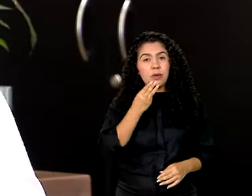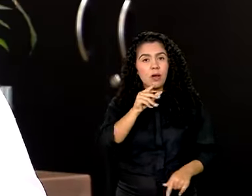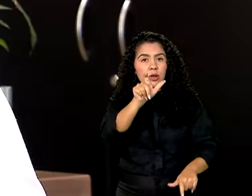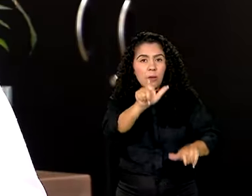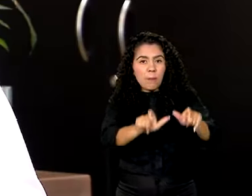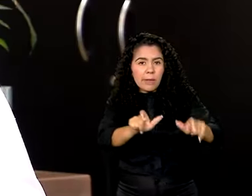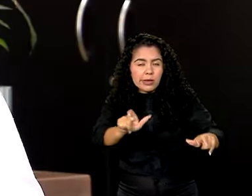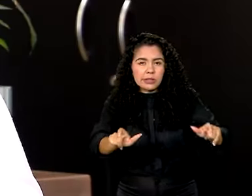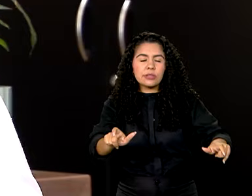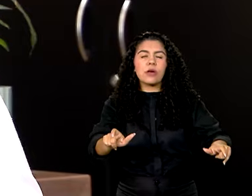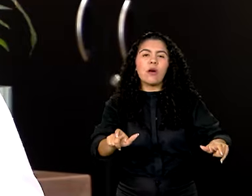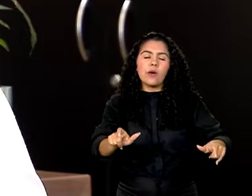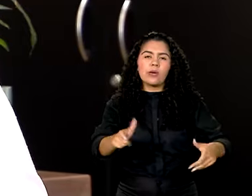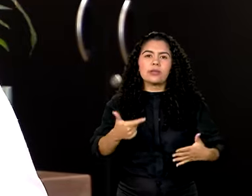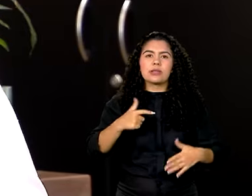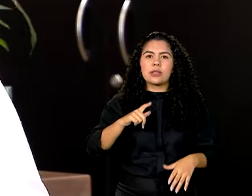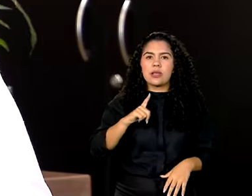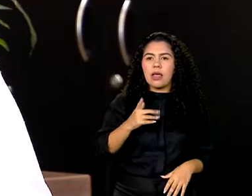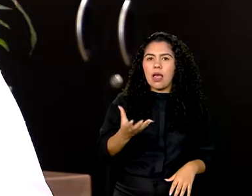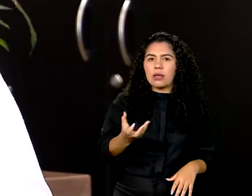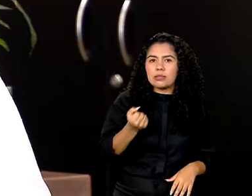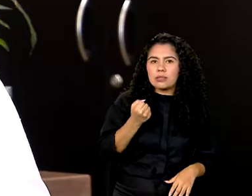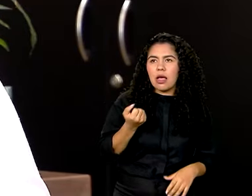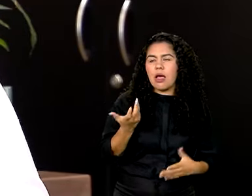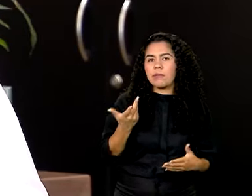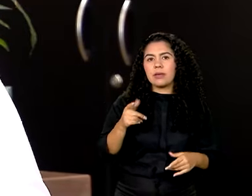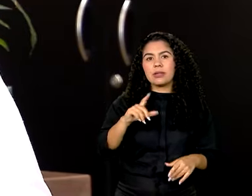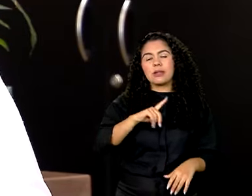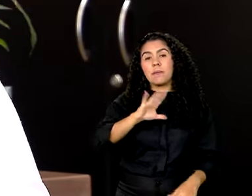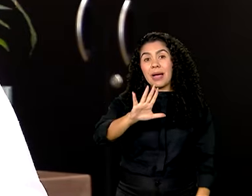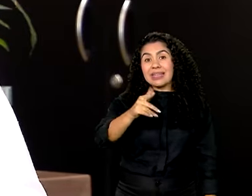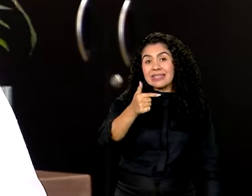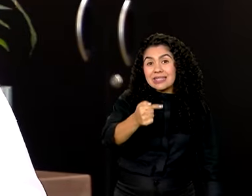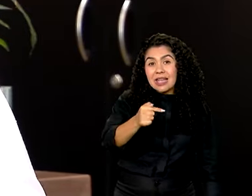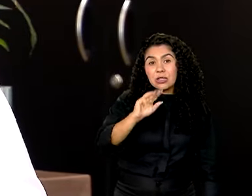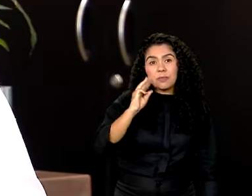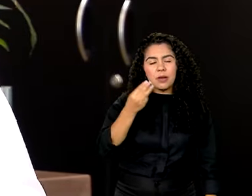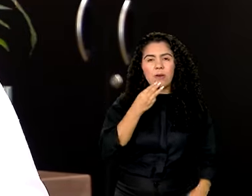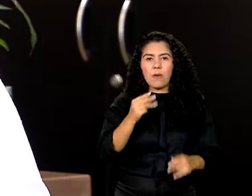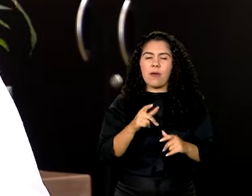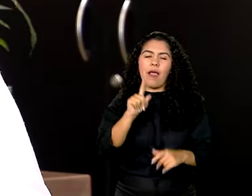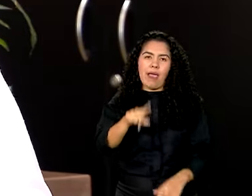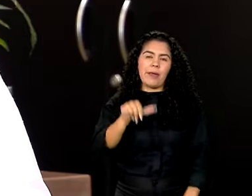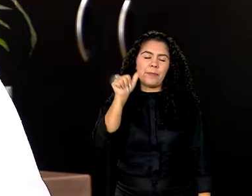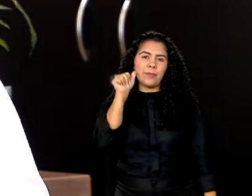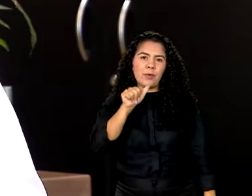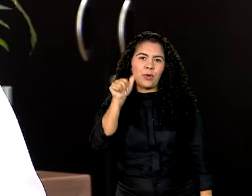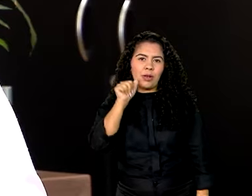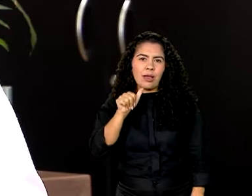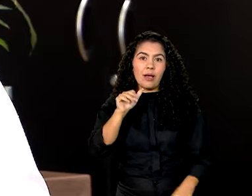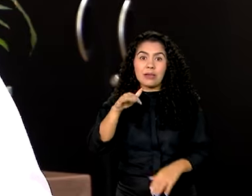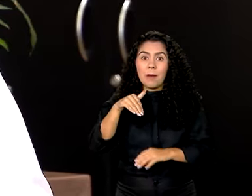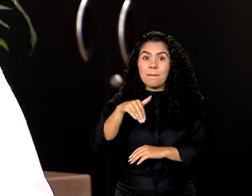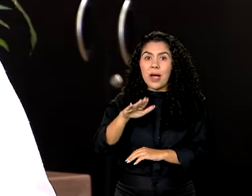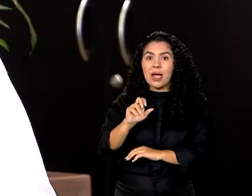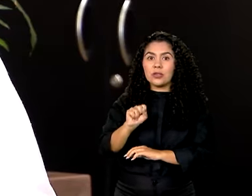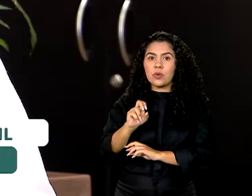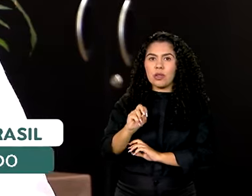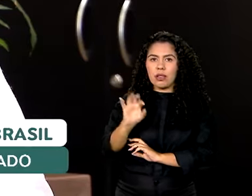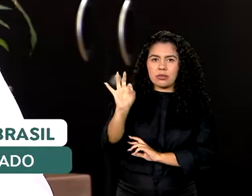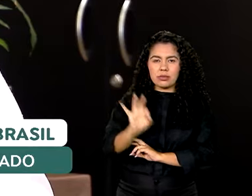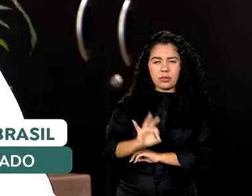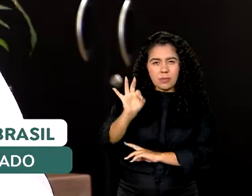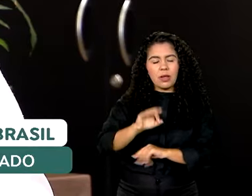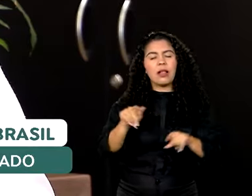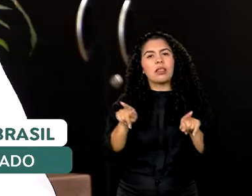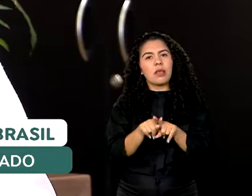recebem, 17 milhões são mulheres, então são mais de 85%. Nós temos o